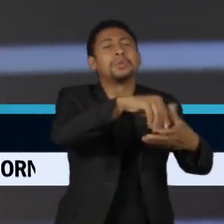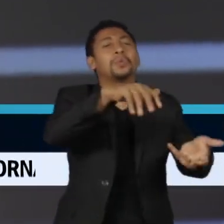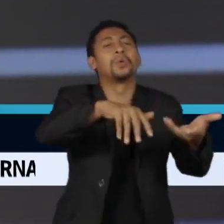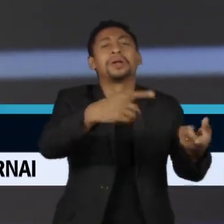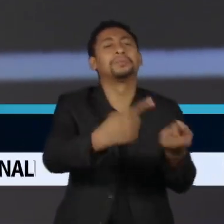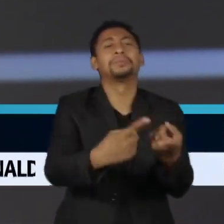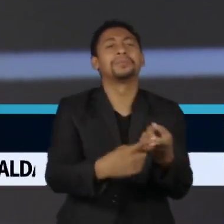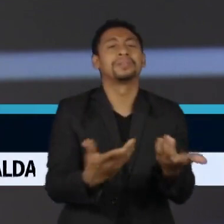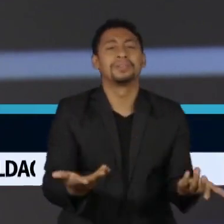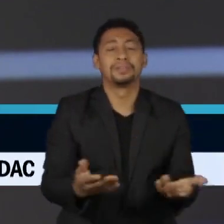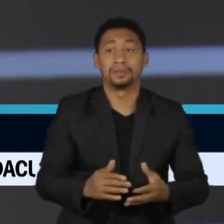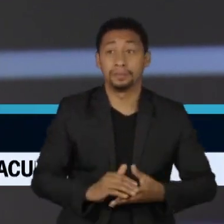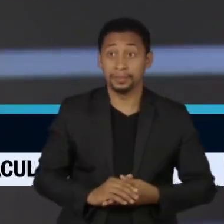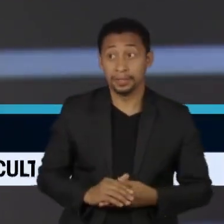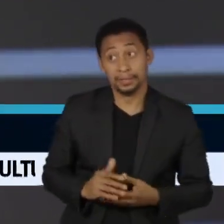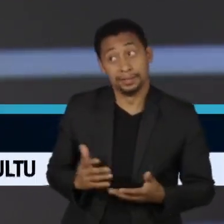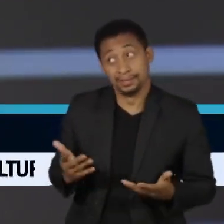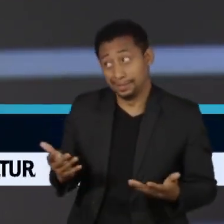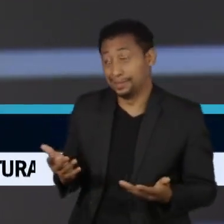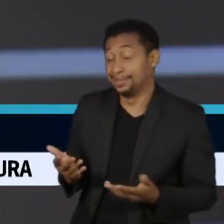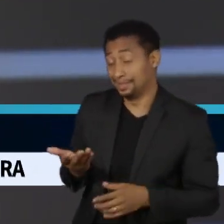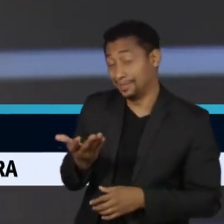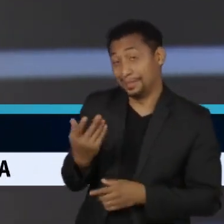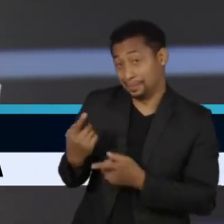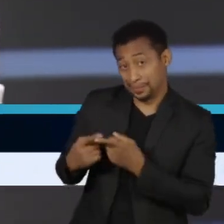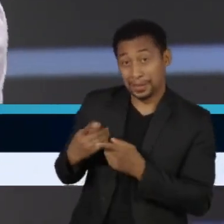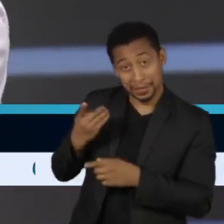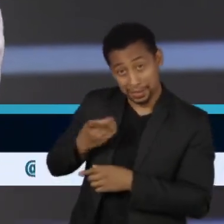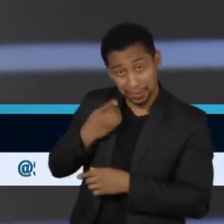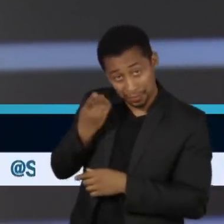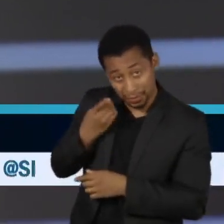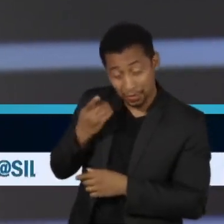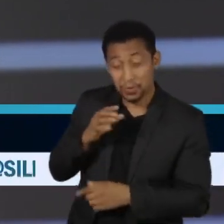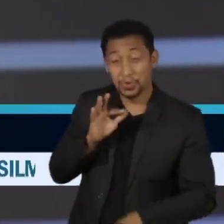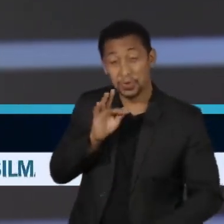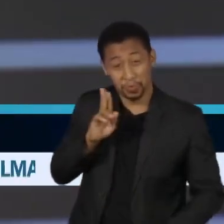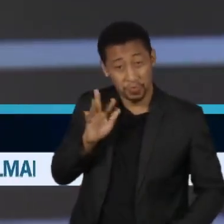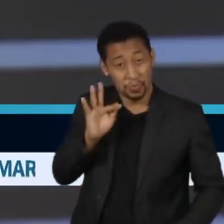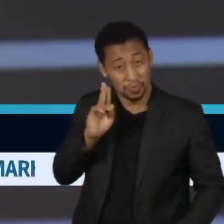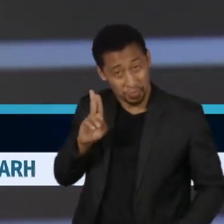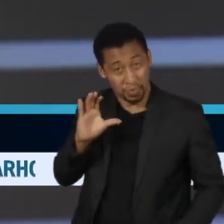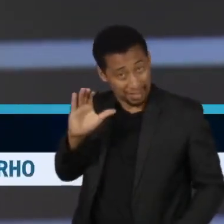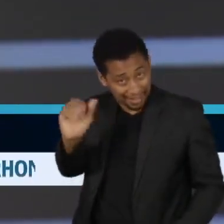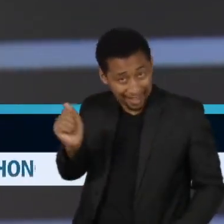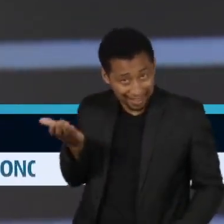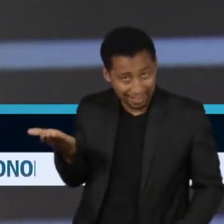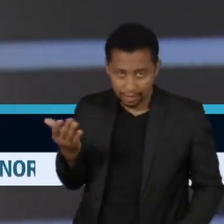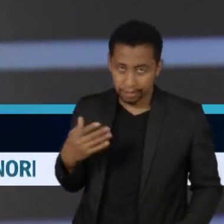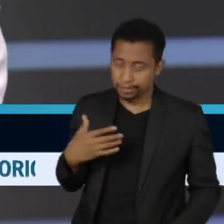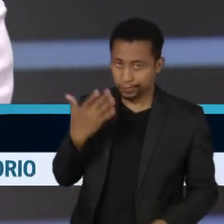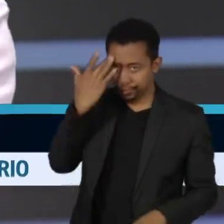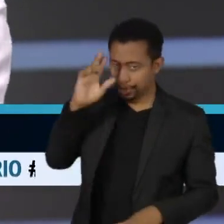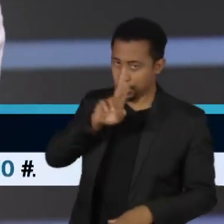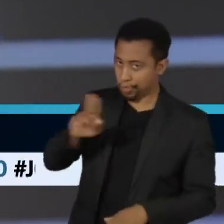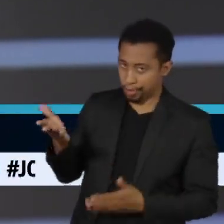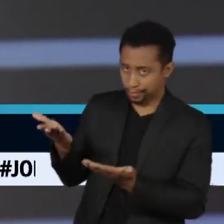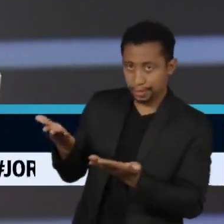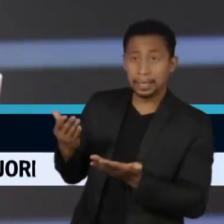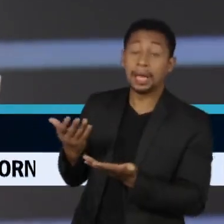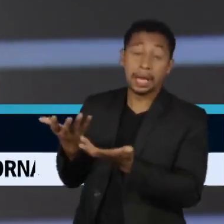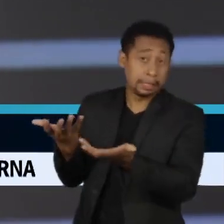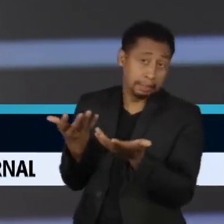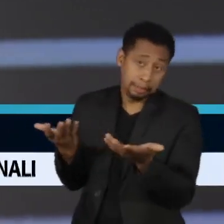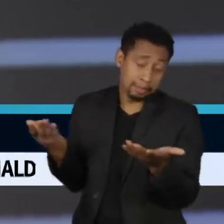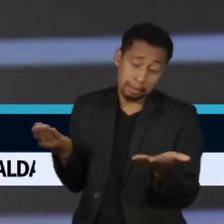Por que, enfim, porque o deputado Fufuca, que não se perca pelo nome, resolveu arrumar ali uma luzes da